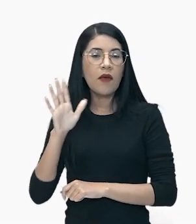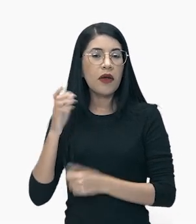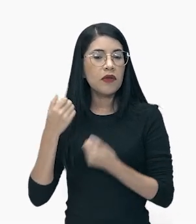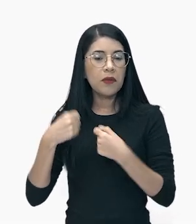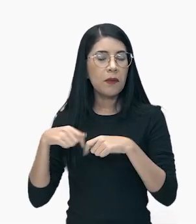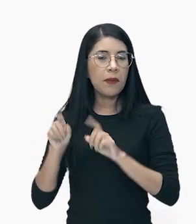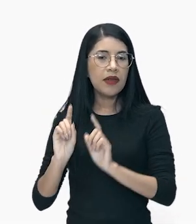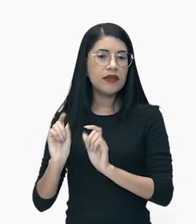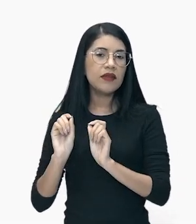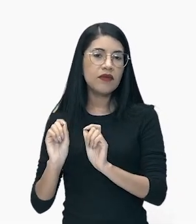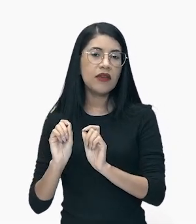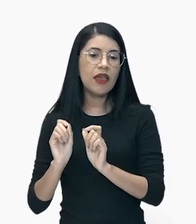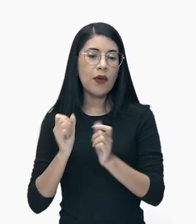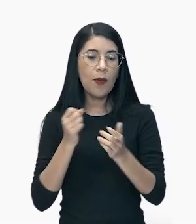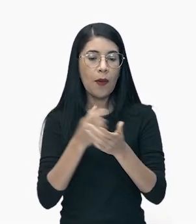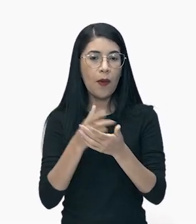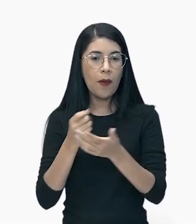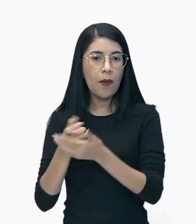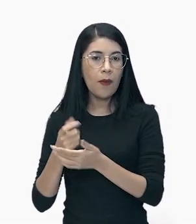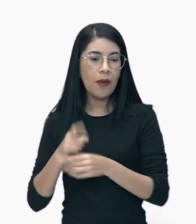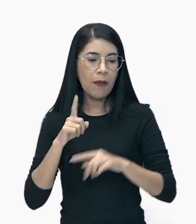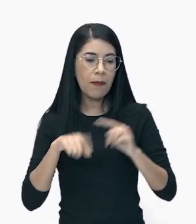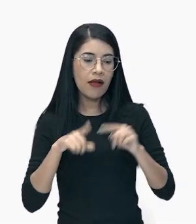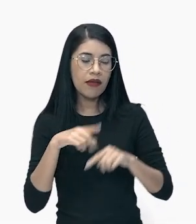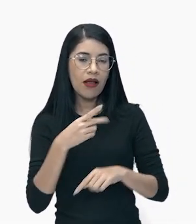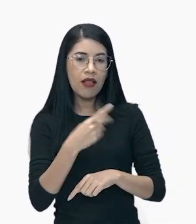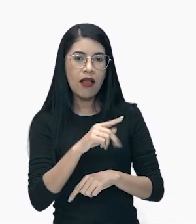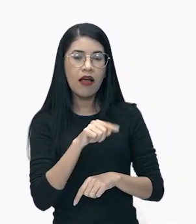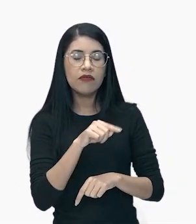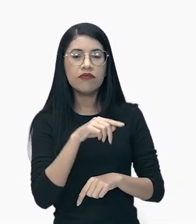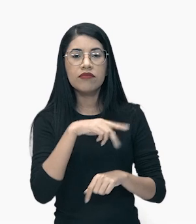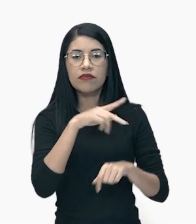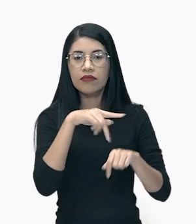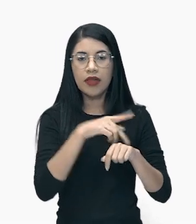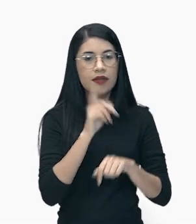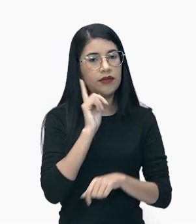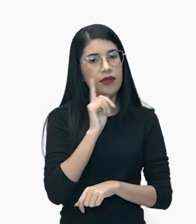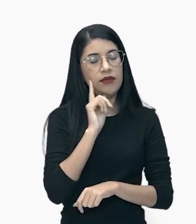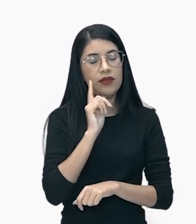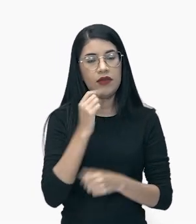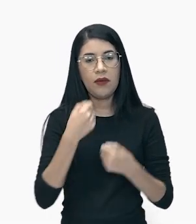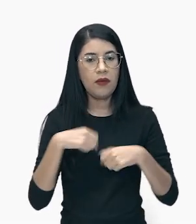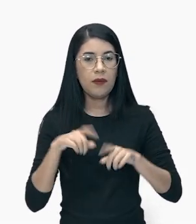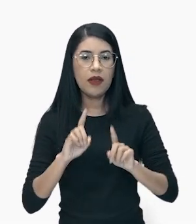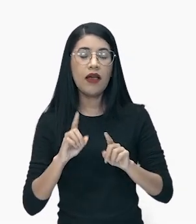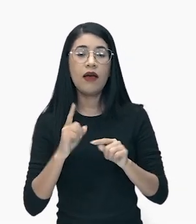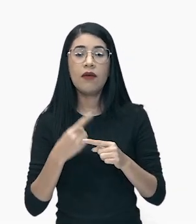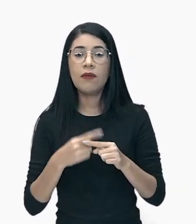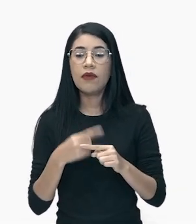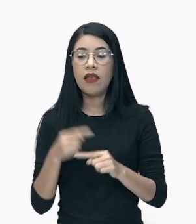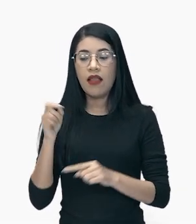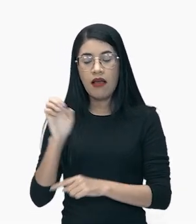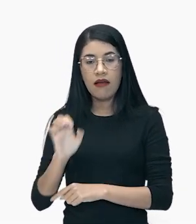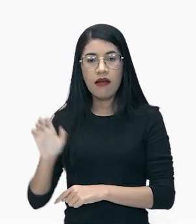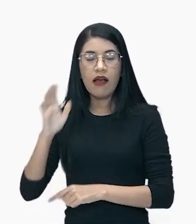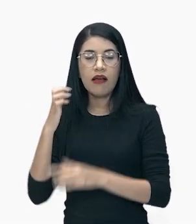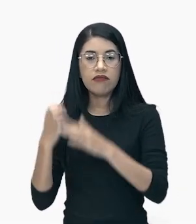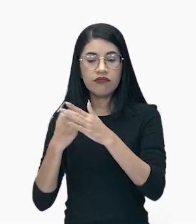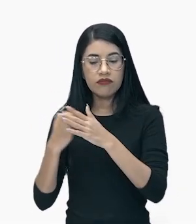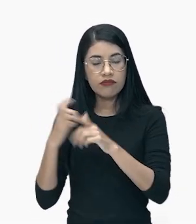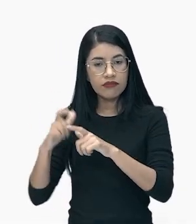necessário você comprar produtos industrializados dos Estados Unidos porque os parques industriais ali estavam